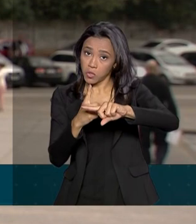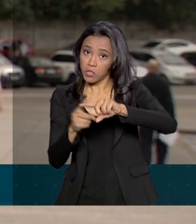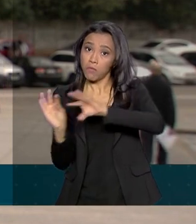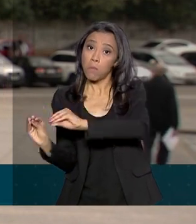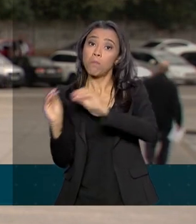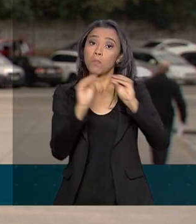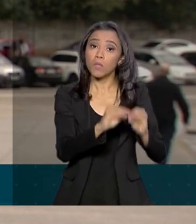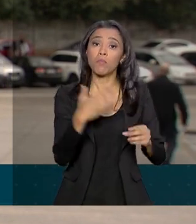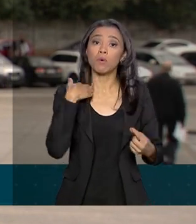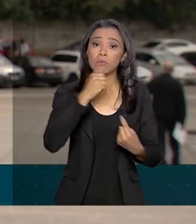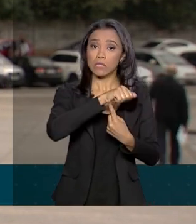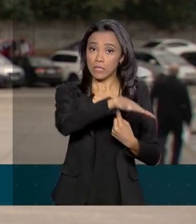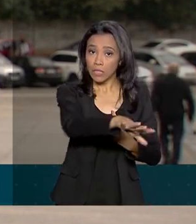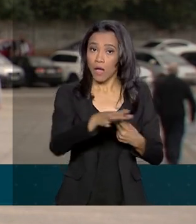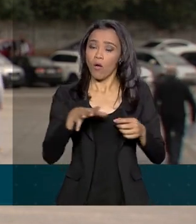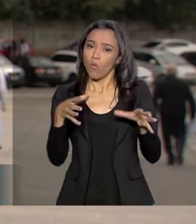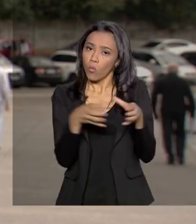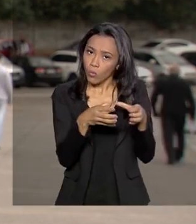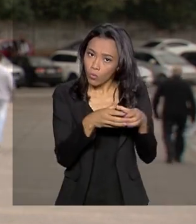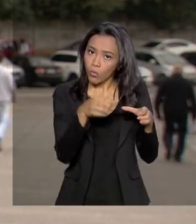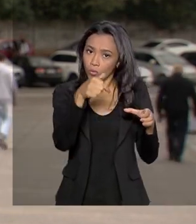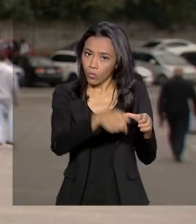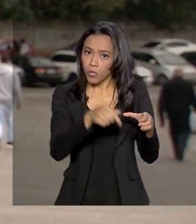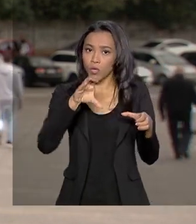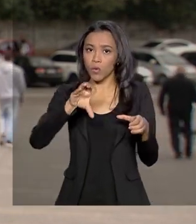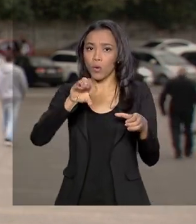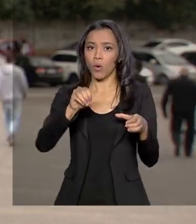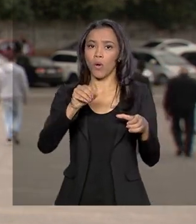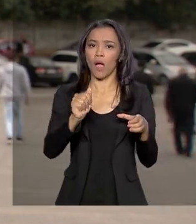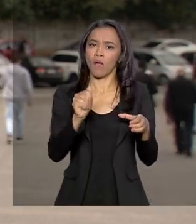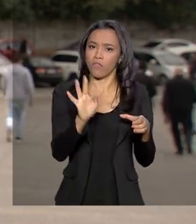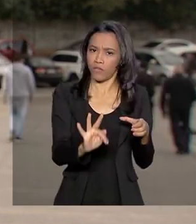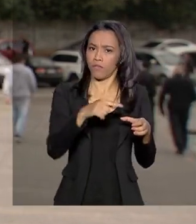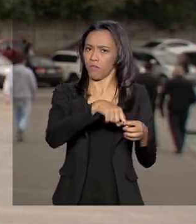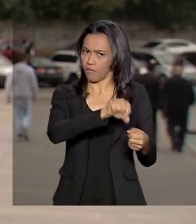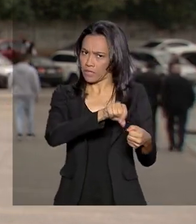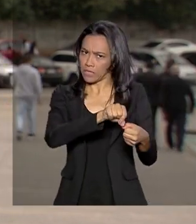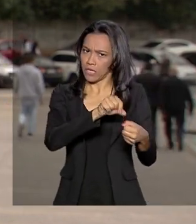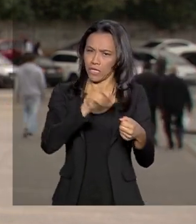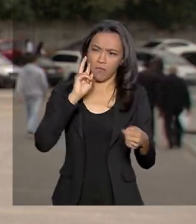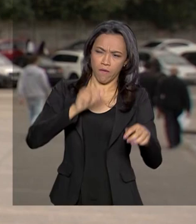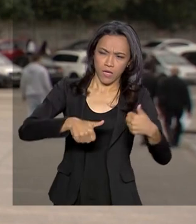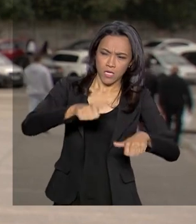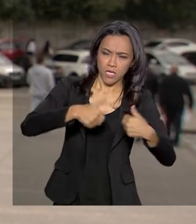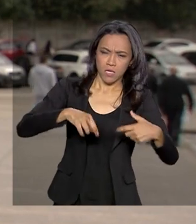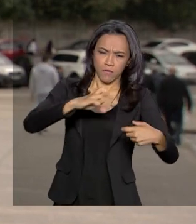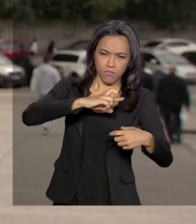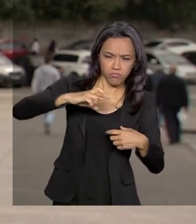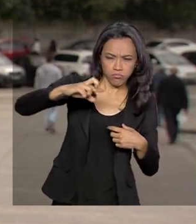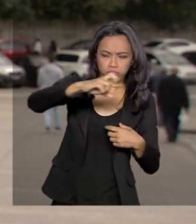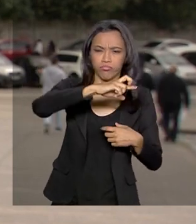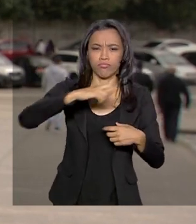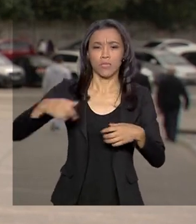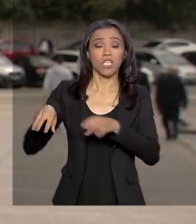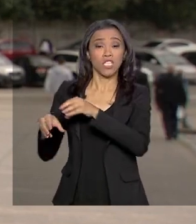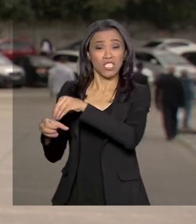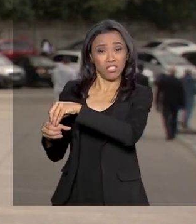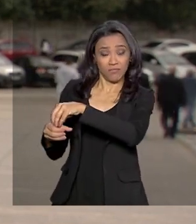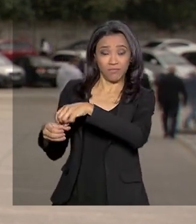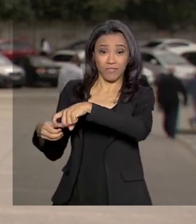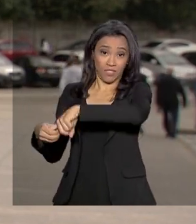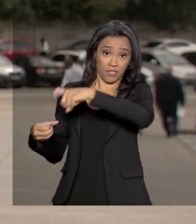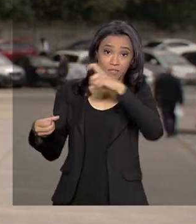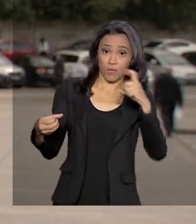especialização das investigações que o COAF vem executando até então, porque desvinculando do Ministério